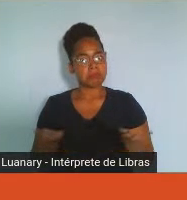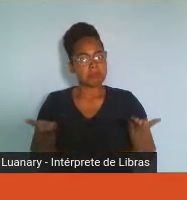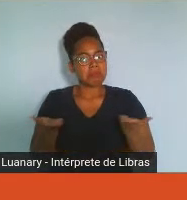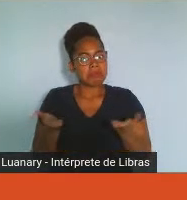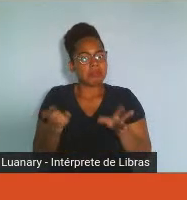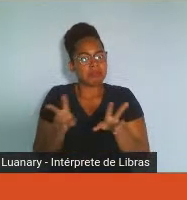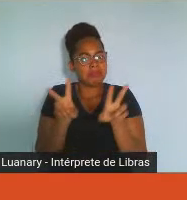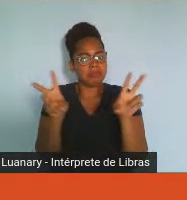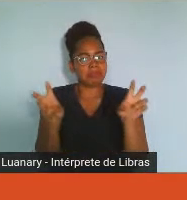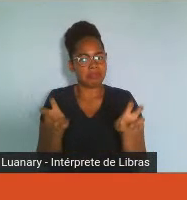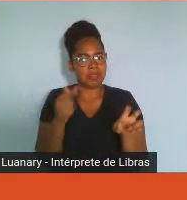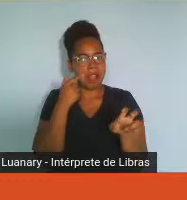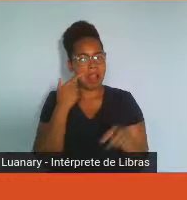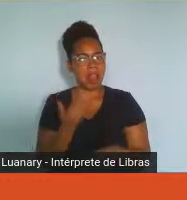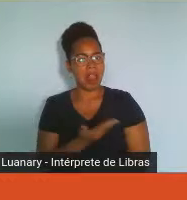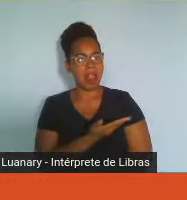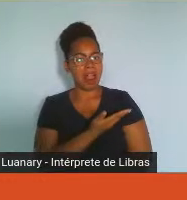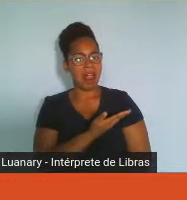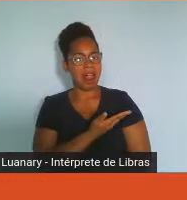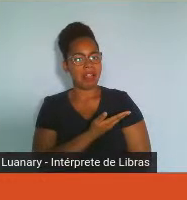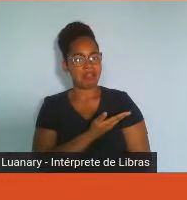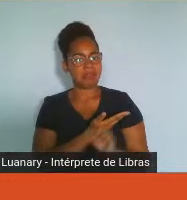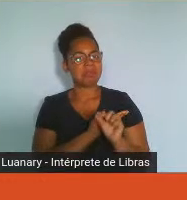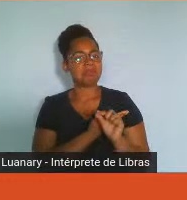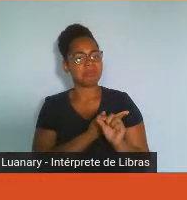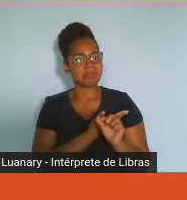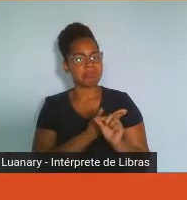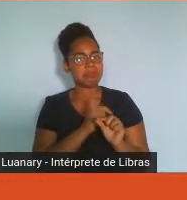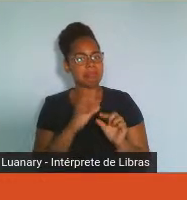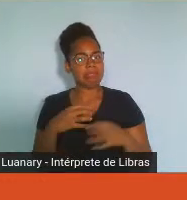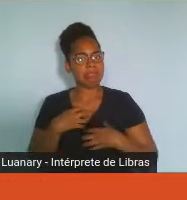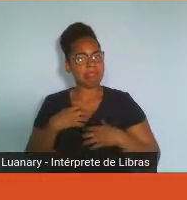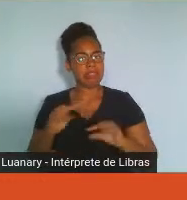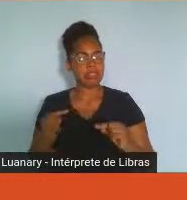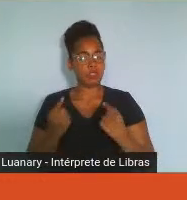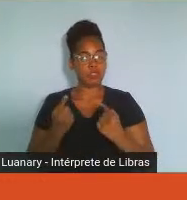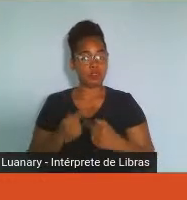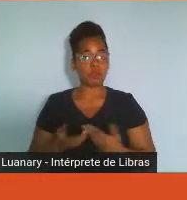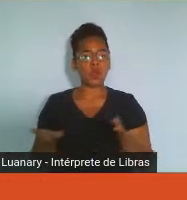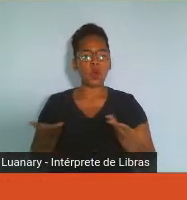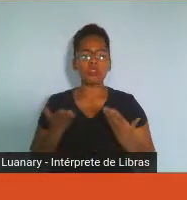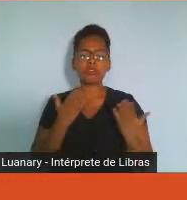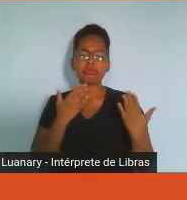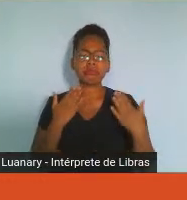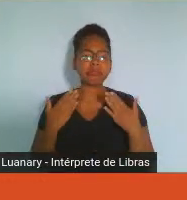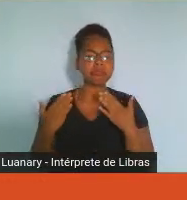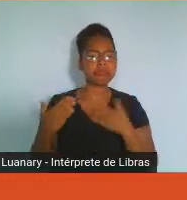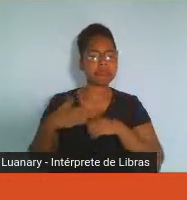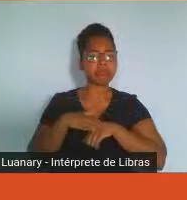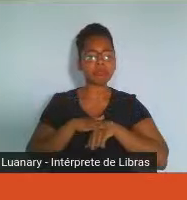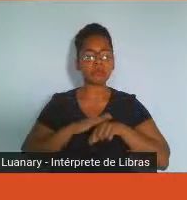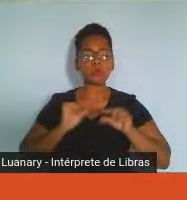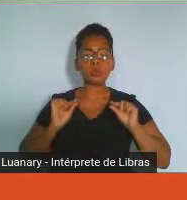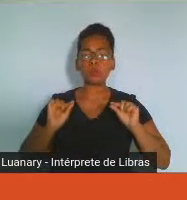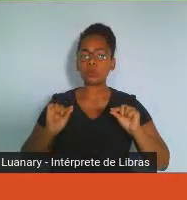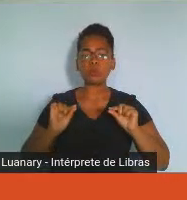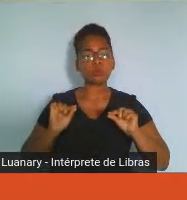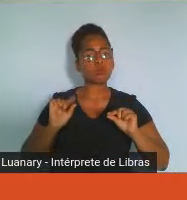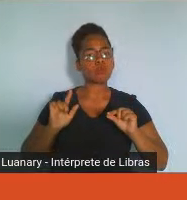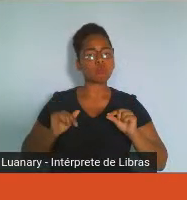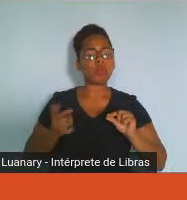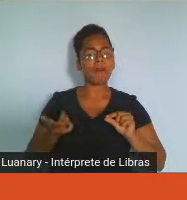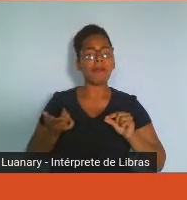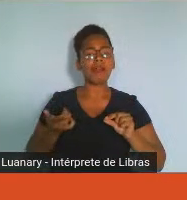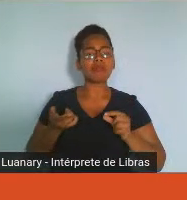tema de hoje. Tão desafiador, né? Vamos conversar um pouco, então, sobre essa gestão do bem-estar.